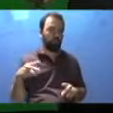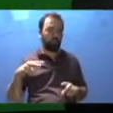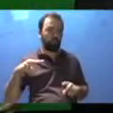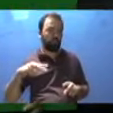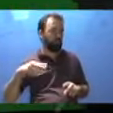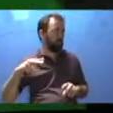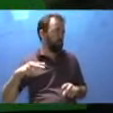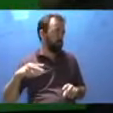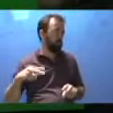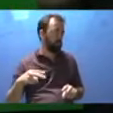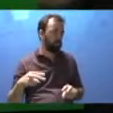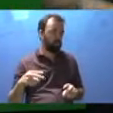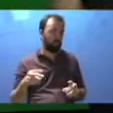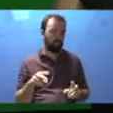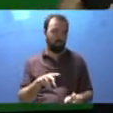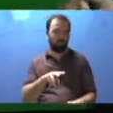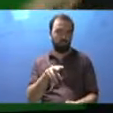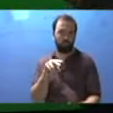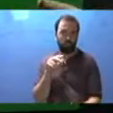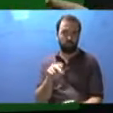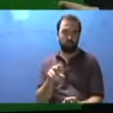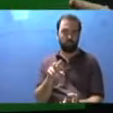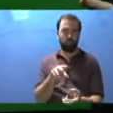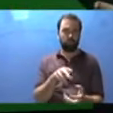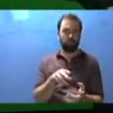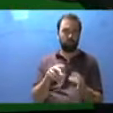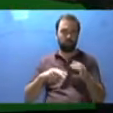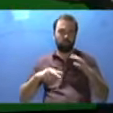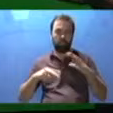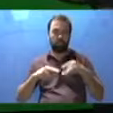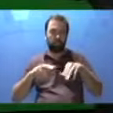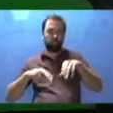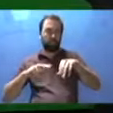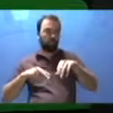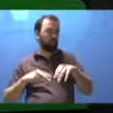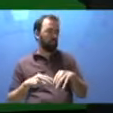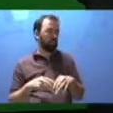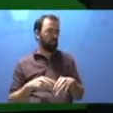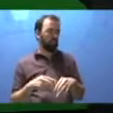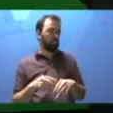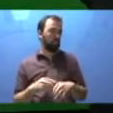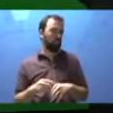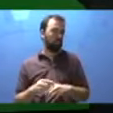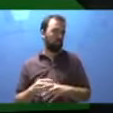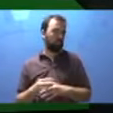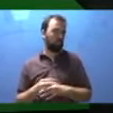Eu consigo ter a visão oblíqua. Eu consigo ter a visão lateral. Tá vendo?